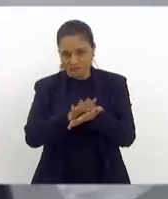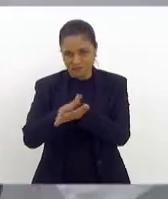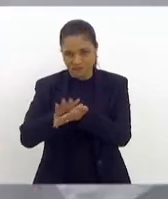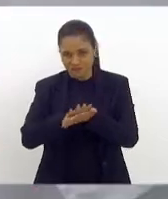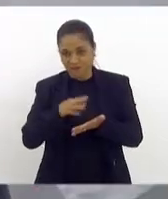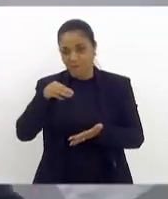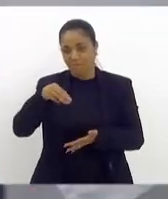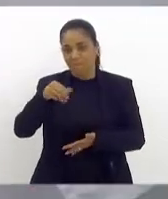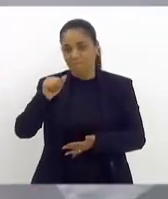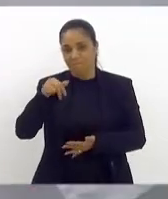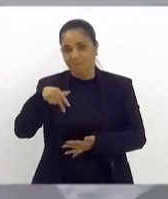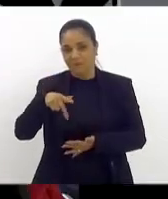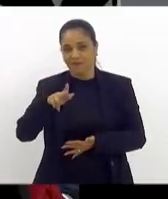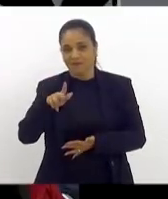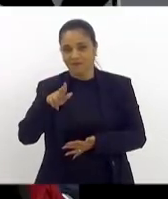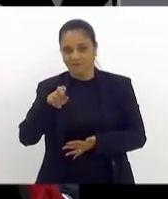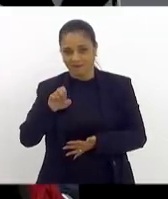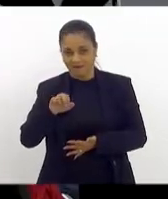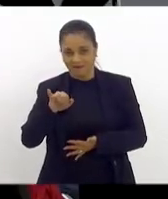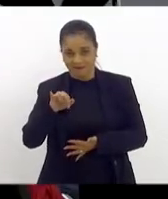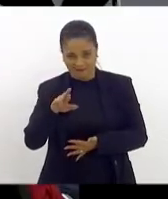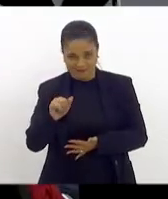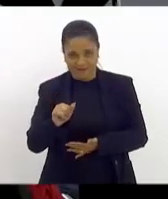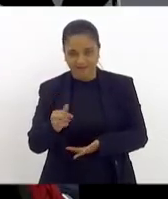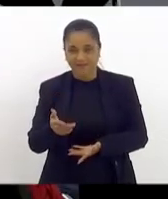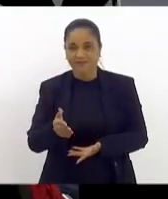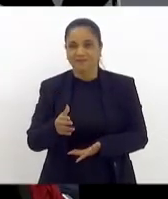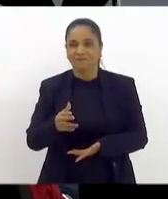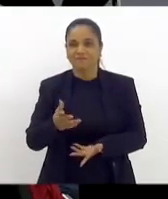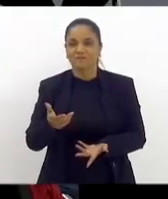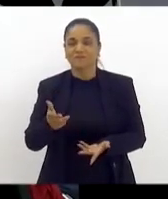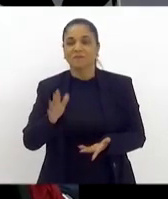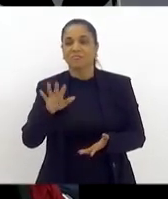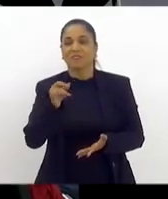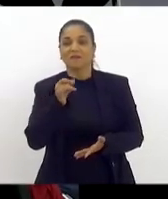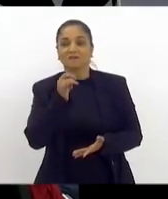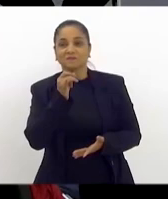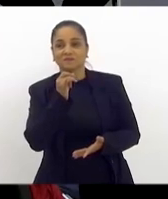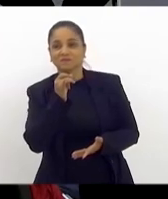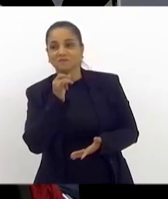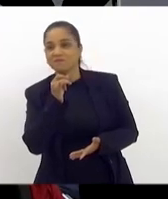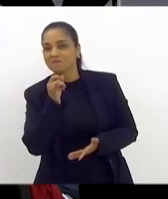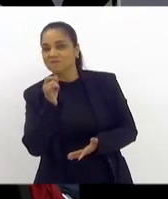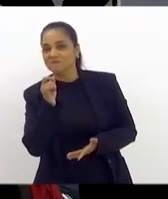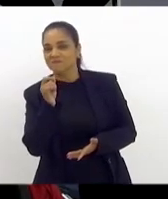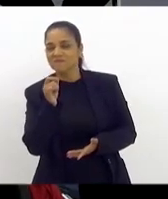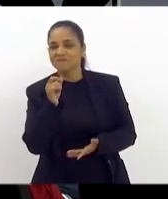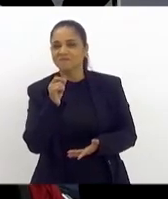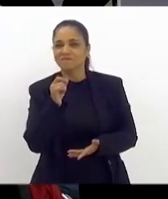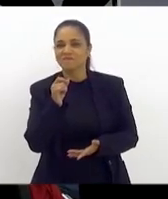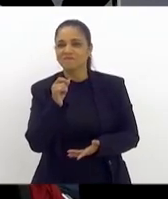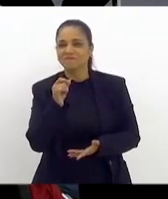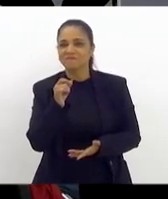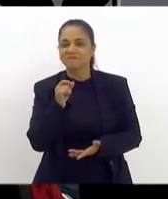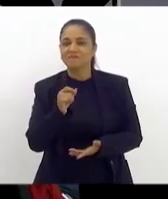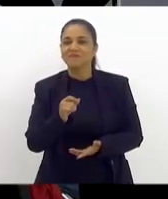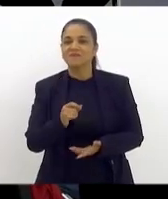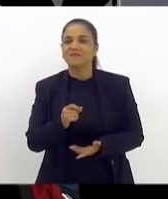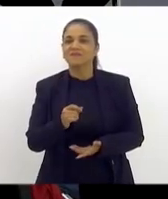Eu estou... Tem que falar fora do microfone, não é? Se tiver, pode ter alguém. Não, e até na televisão pode ter alguém.